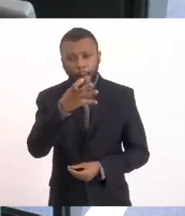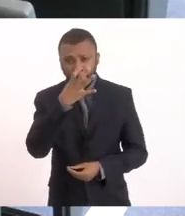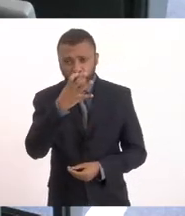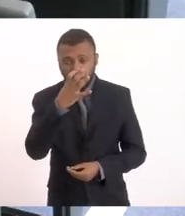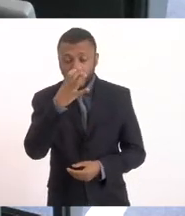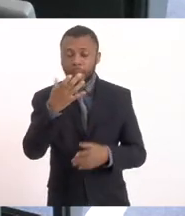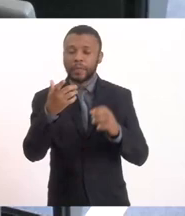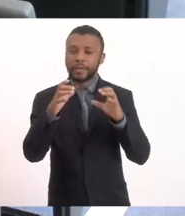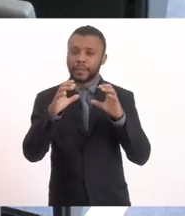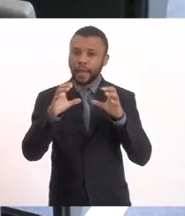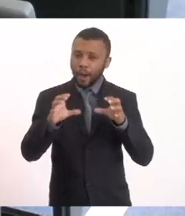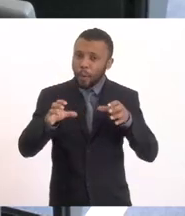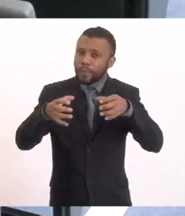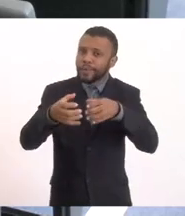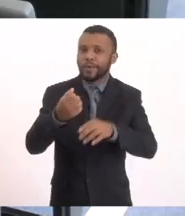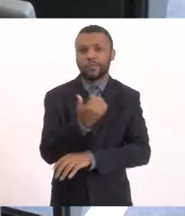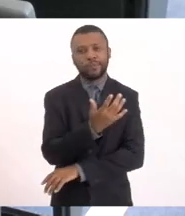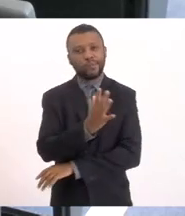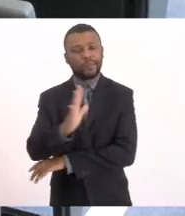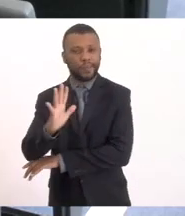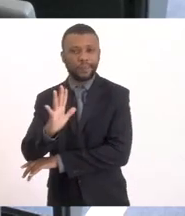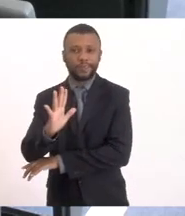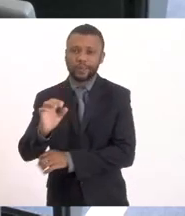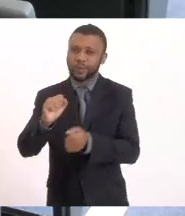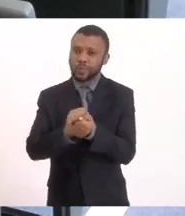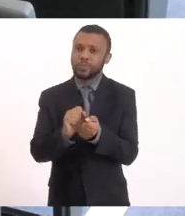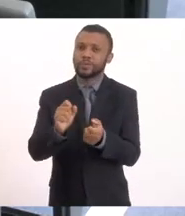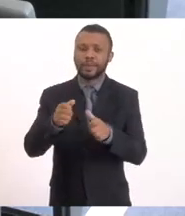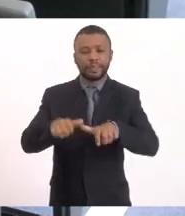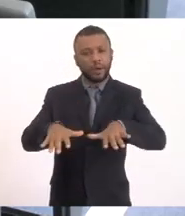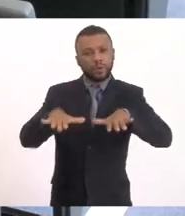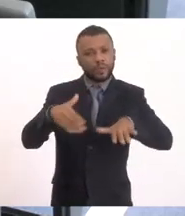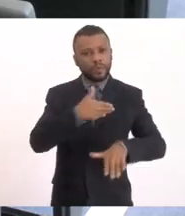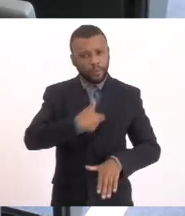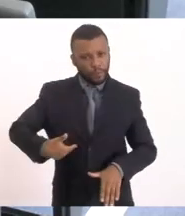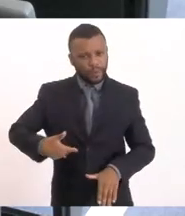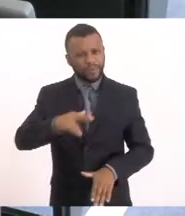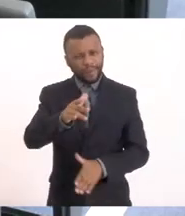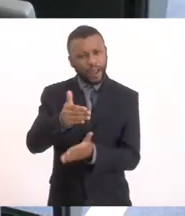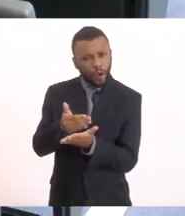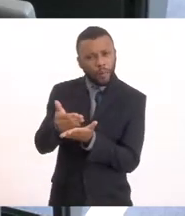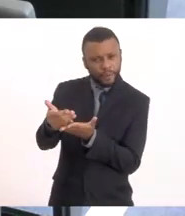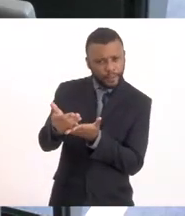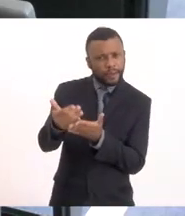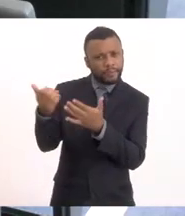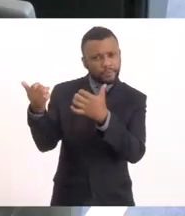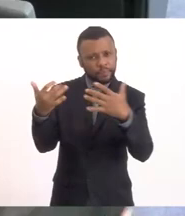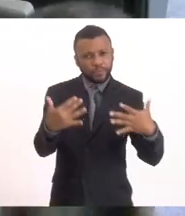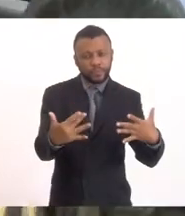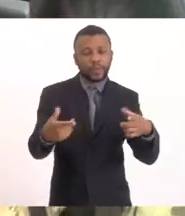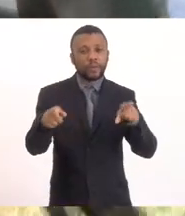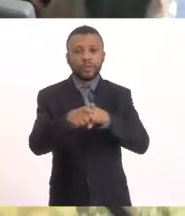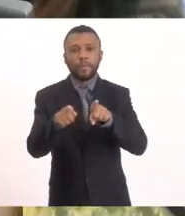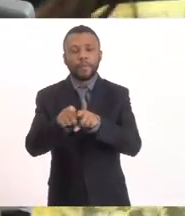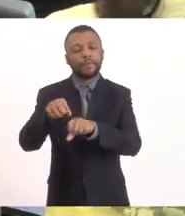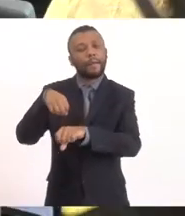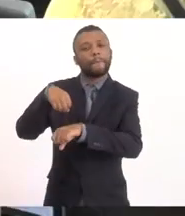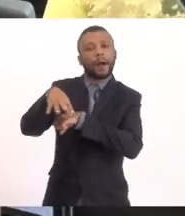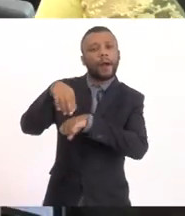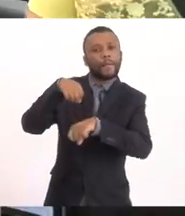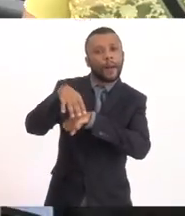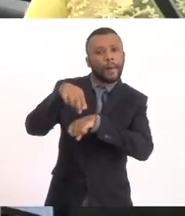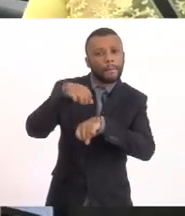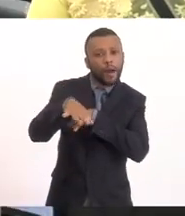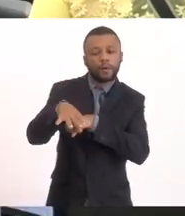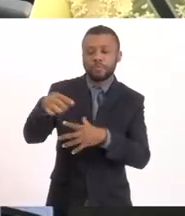meio ambiente, que gente vai estar fazendo todas as anotações, ela tem algum compromisso agora. E aí eu vou estar passando todas as informações necessárias